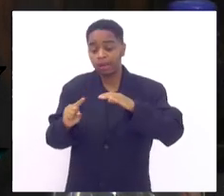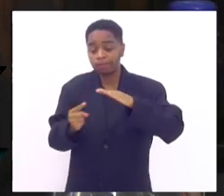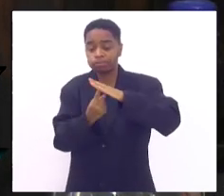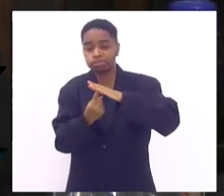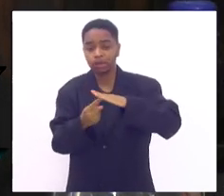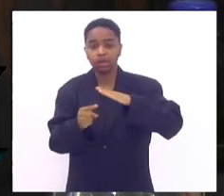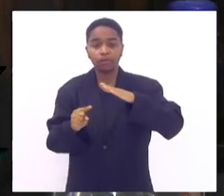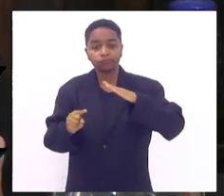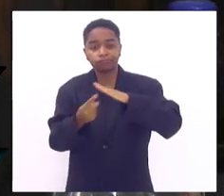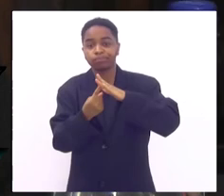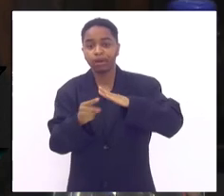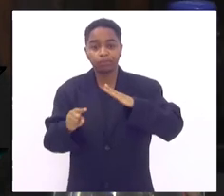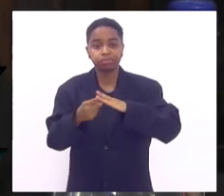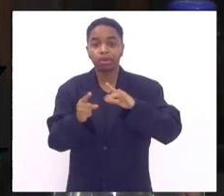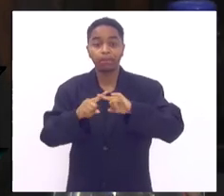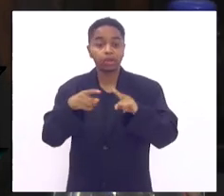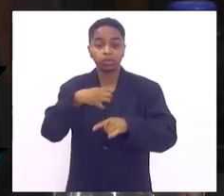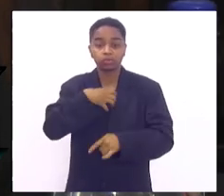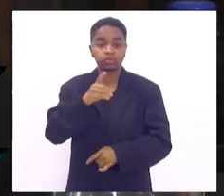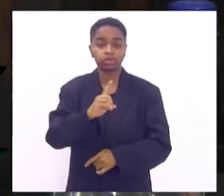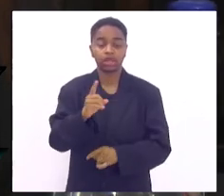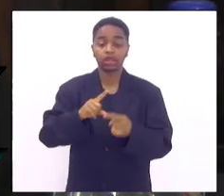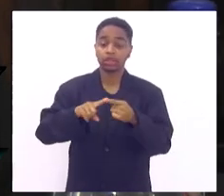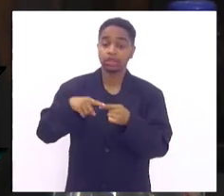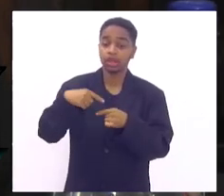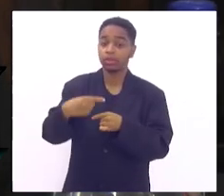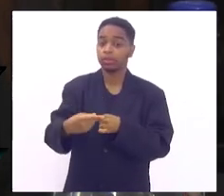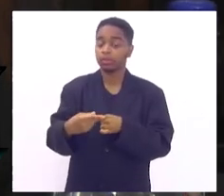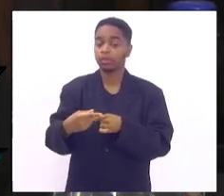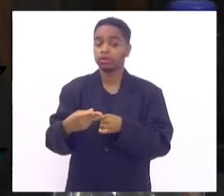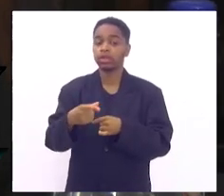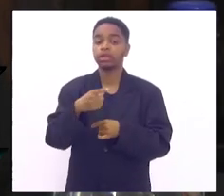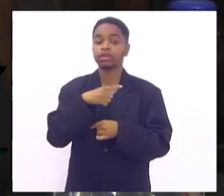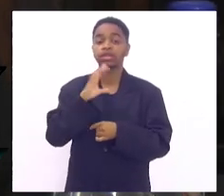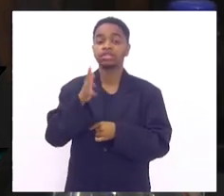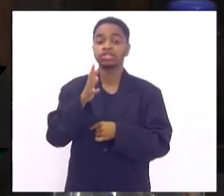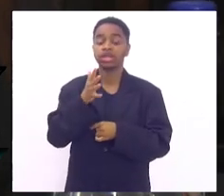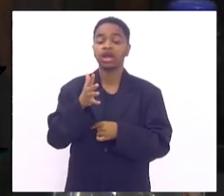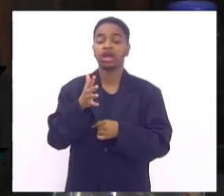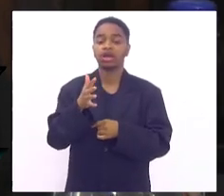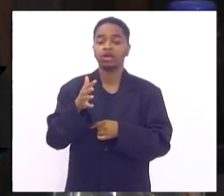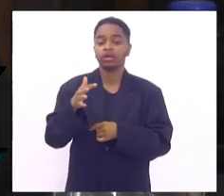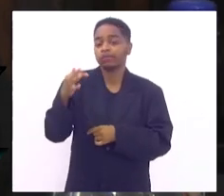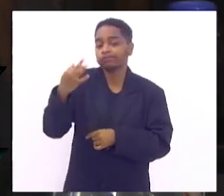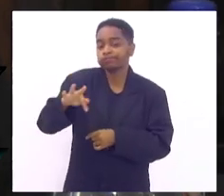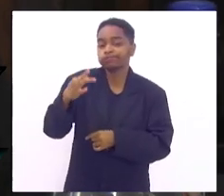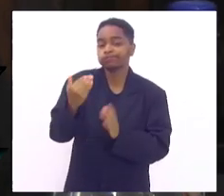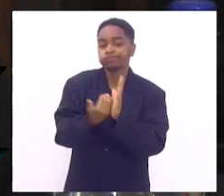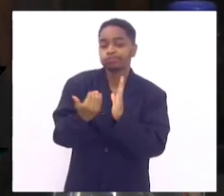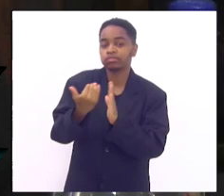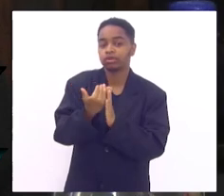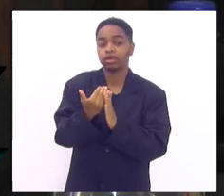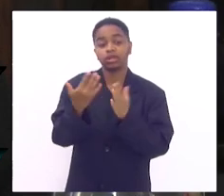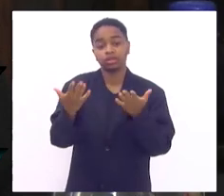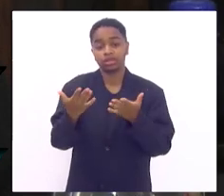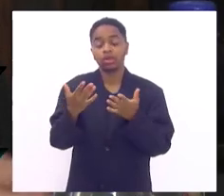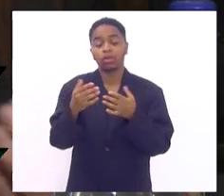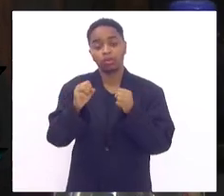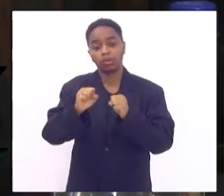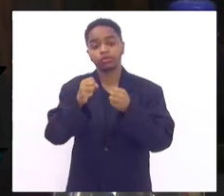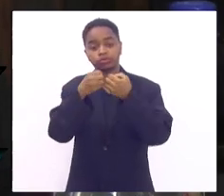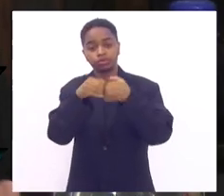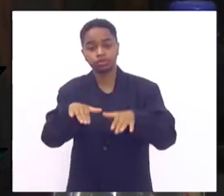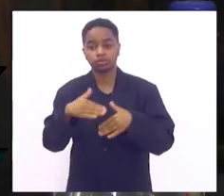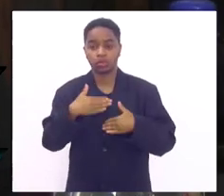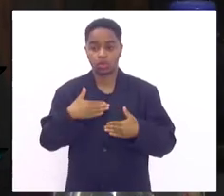pedra e quando ela verifica ela já tem uma lesão abscesso plantar que já ameaça a integridade da sua extremidade e